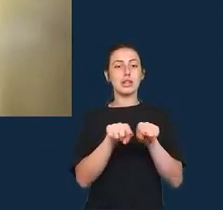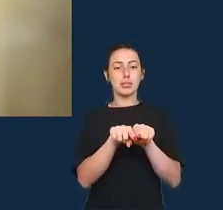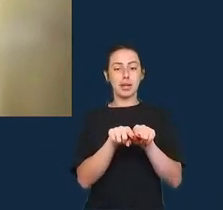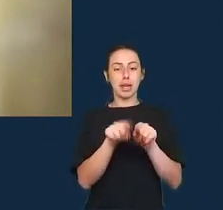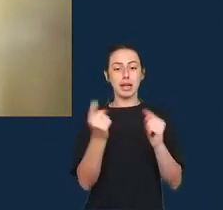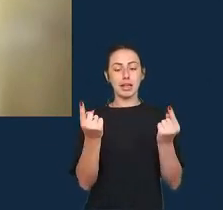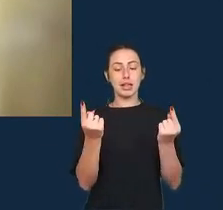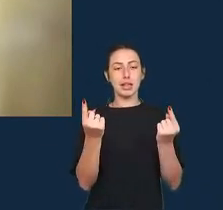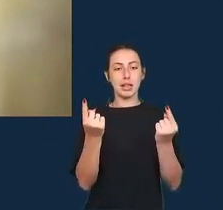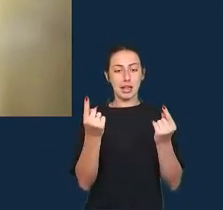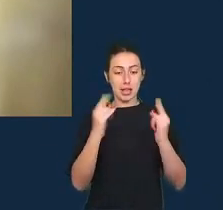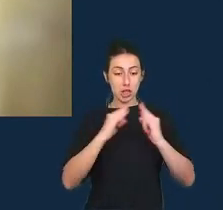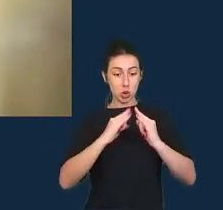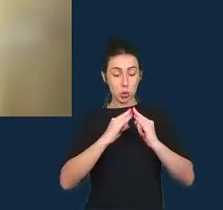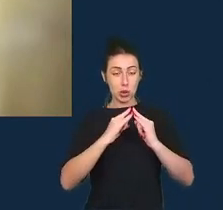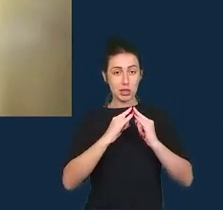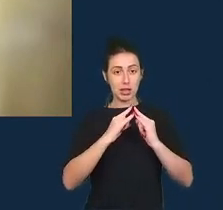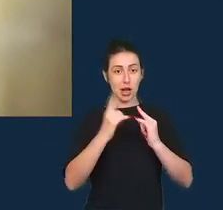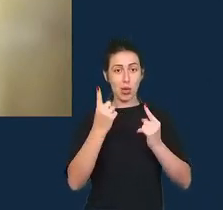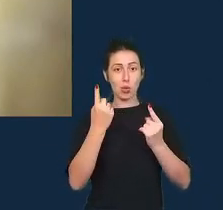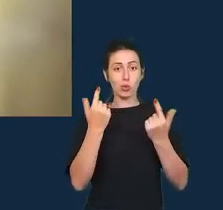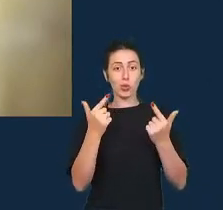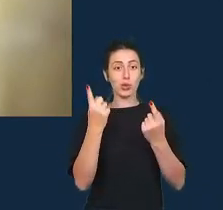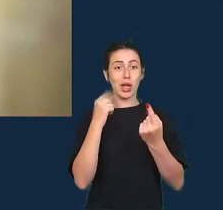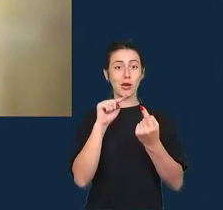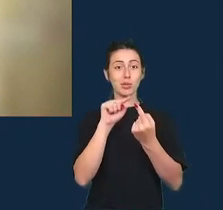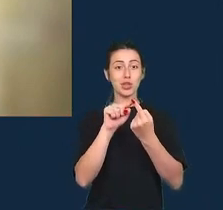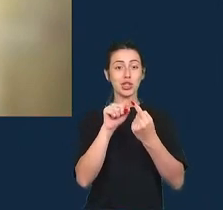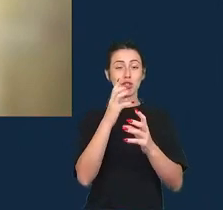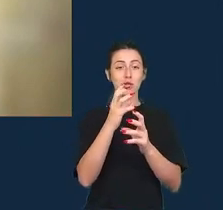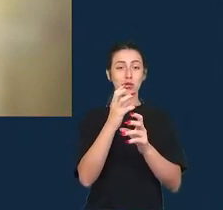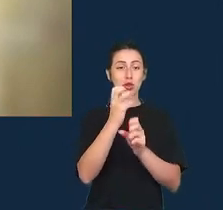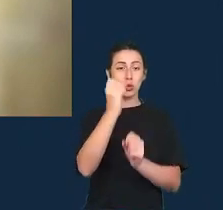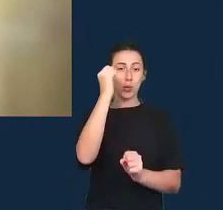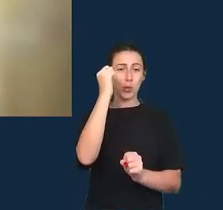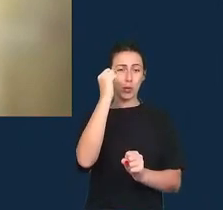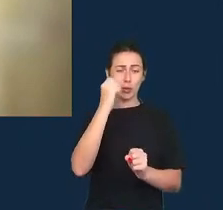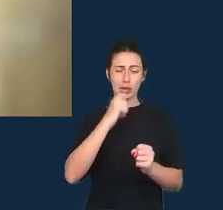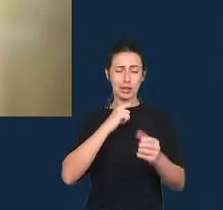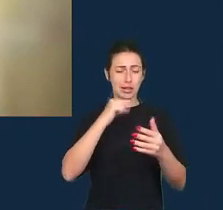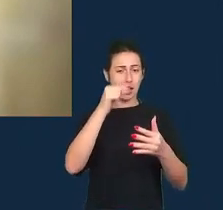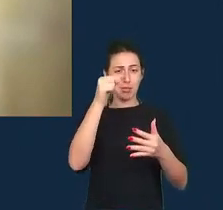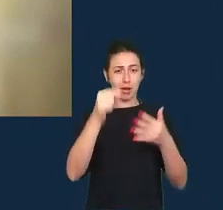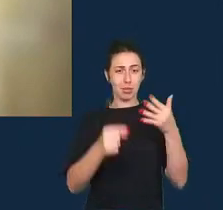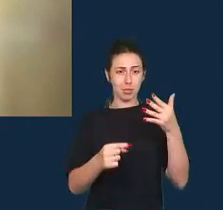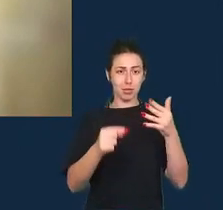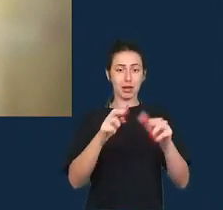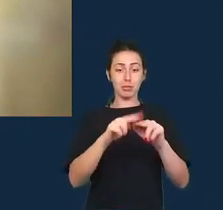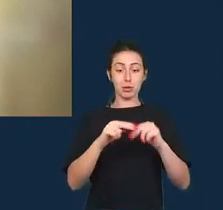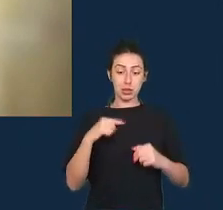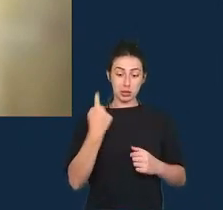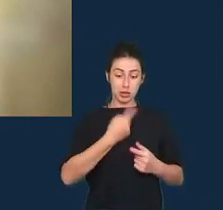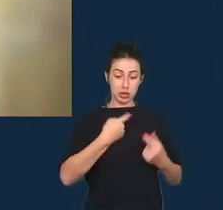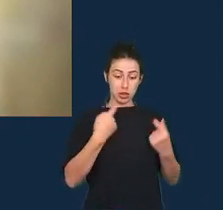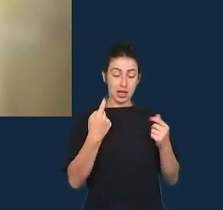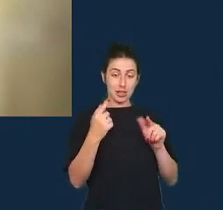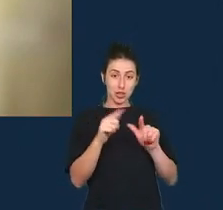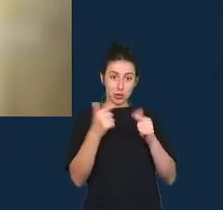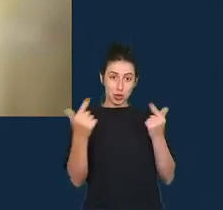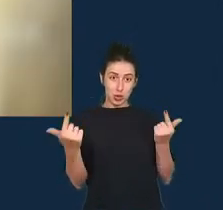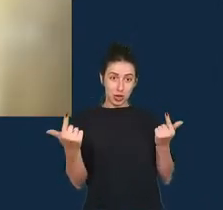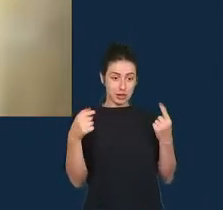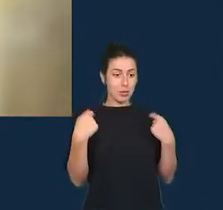que tem a ver com o ponto anterior então a gente não pode deixar de valorizar os dados porque os jornalistas não